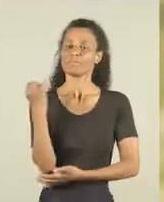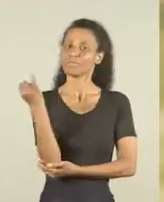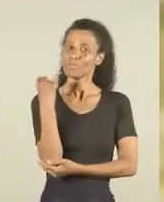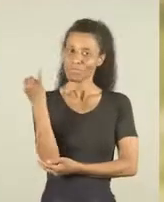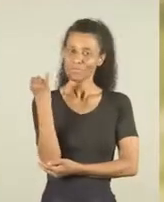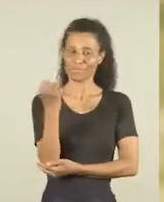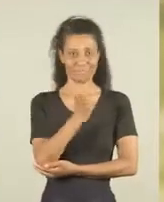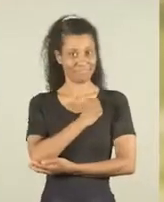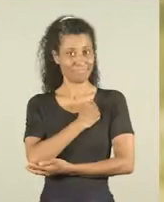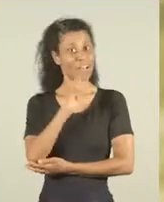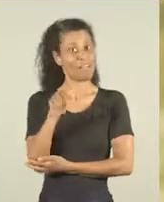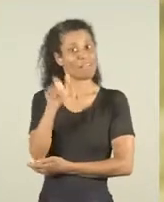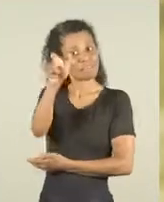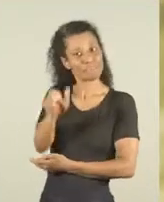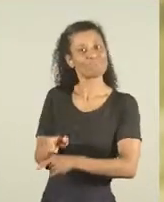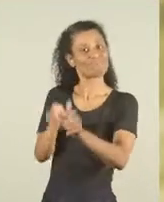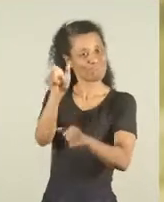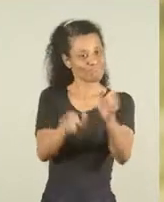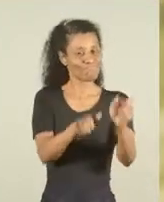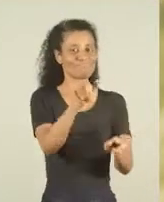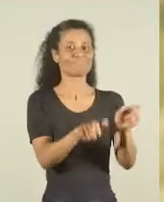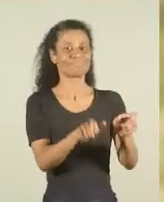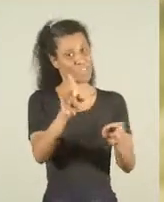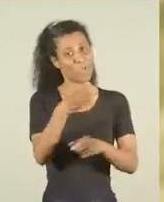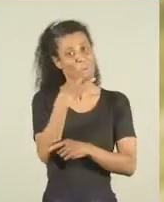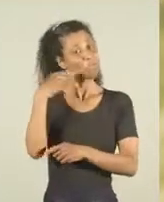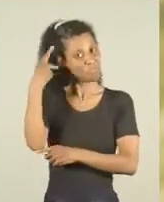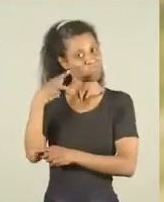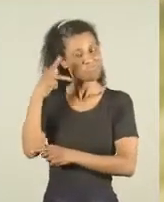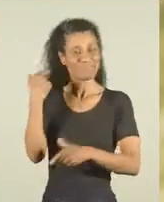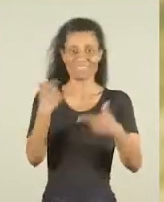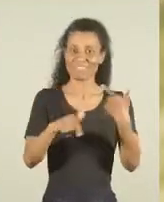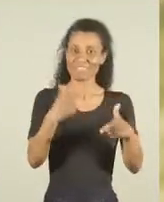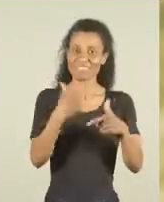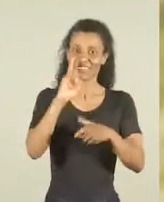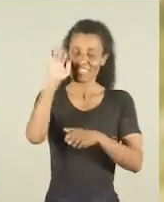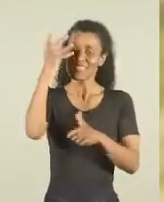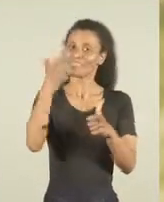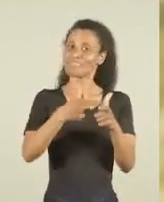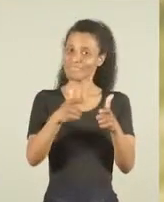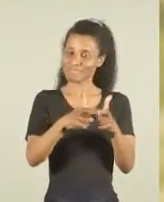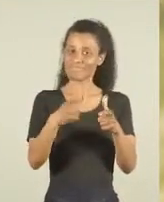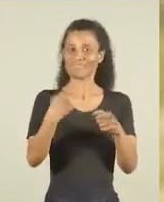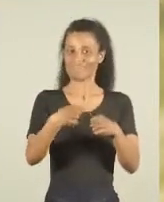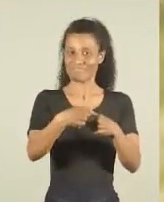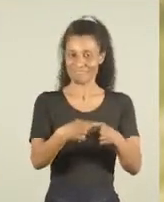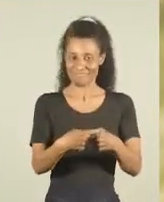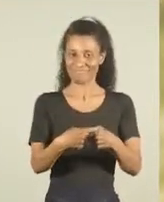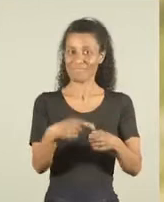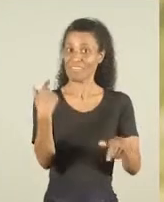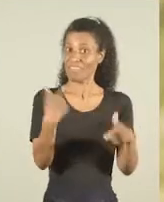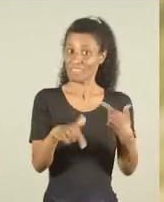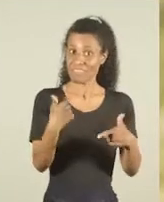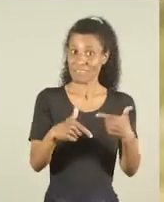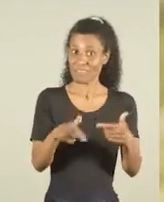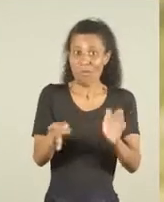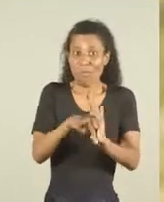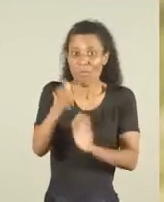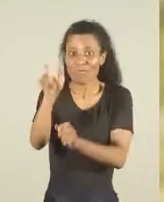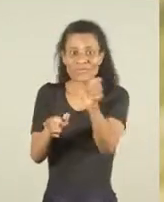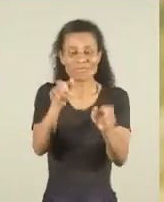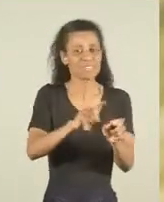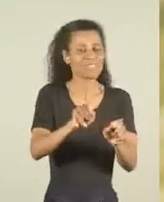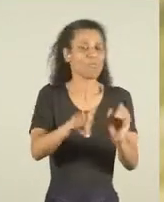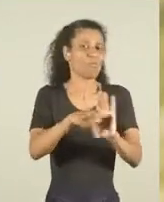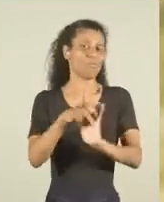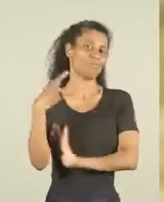O importante para Melo são as pessoas. Essa é a boa política. Trabalhar para resolver os problemas da cidade. Trabalhar para as